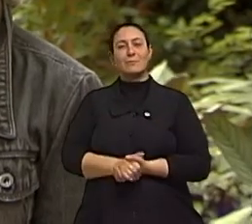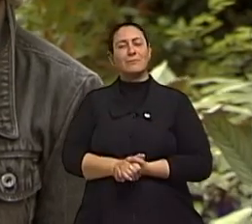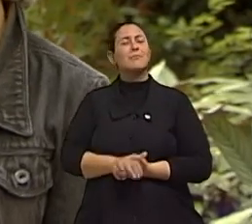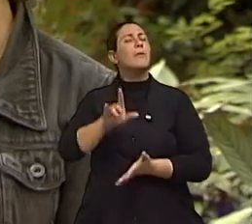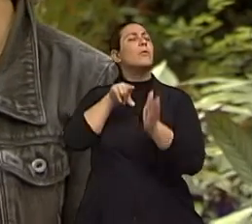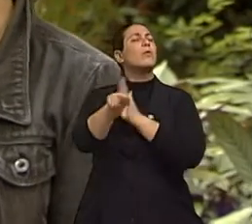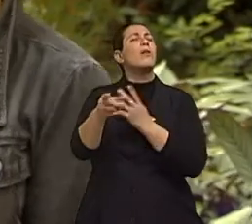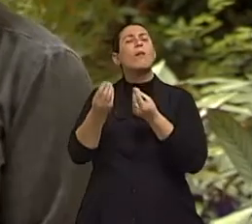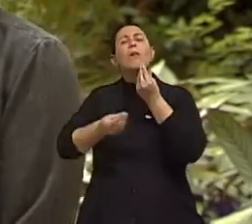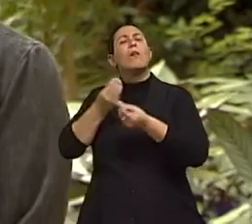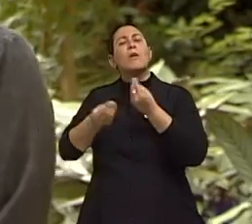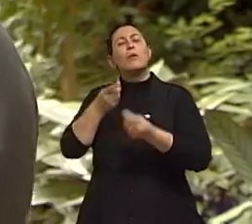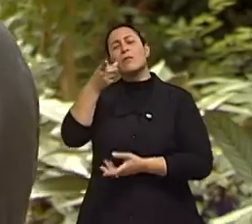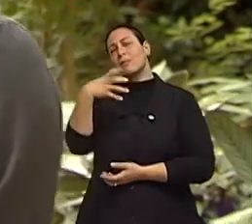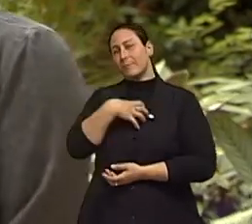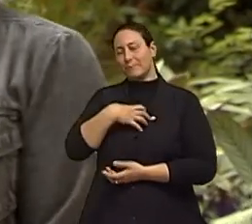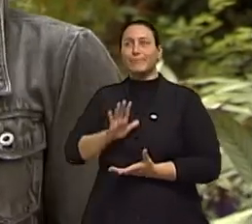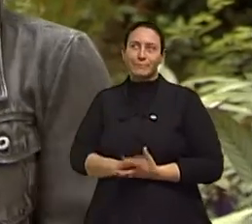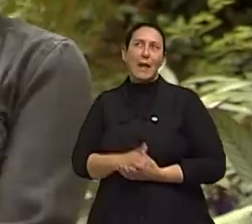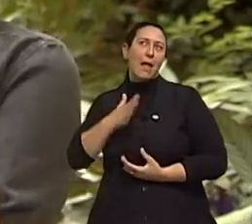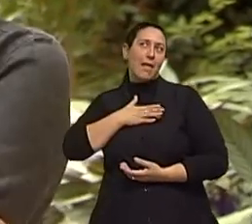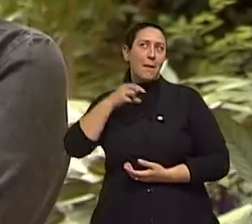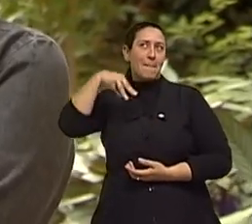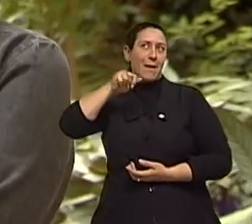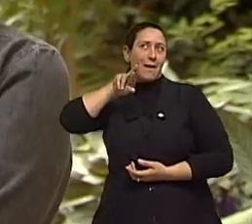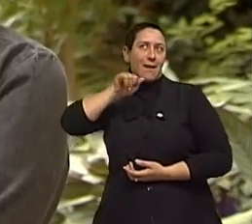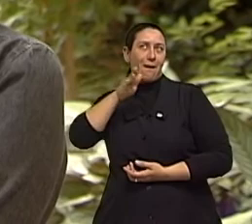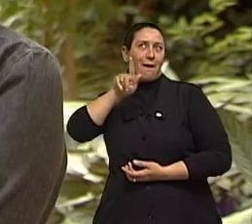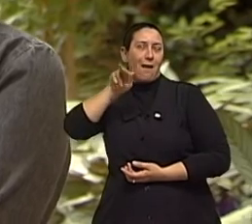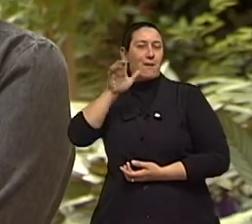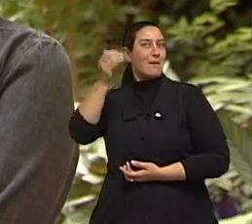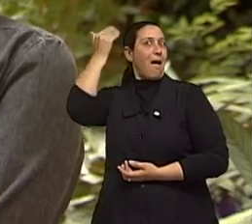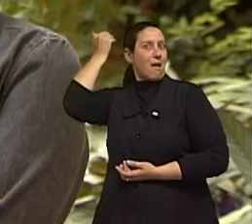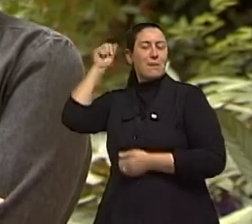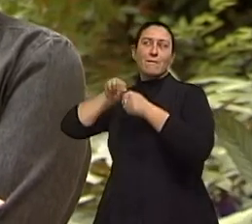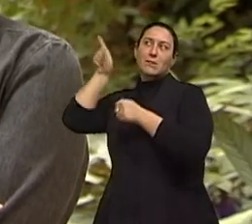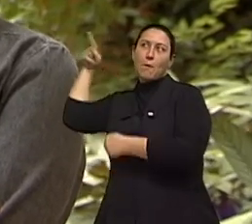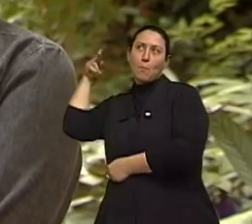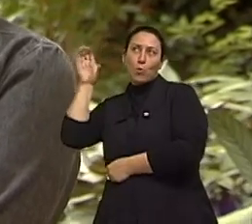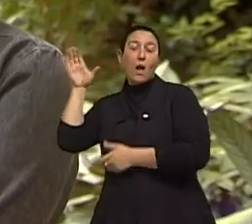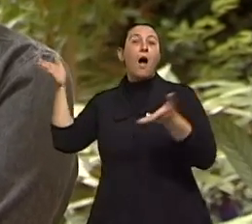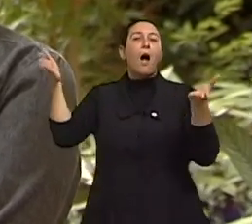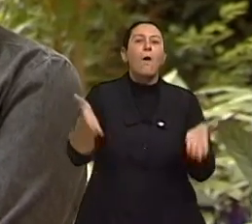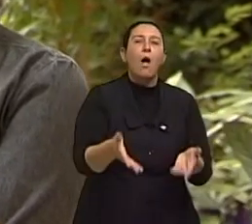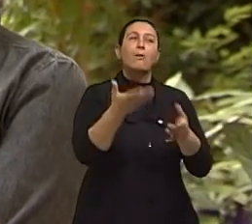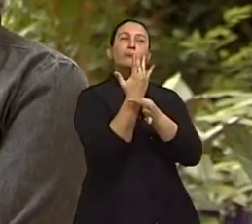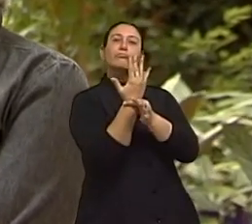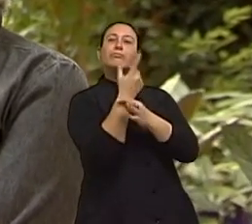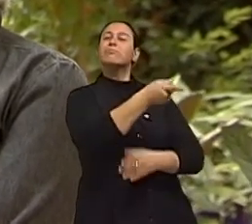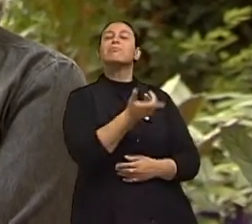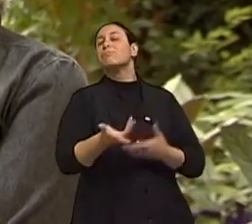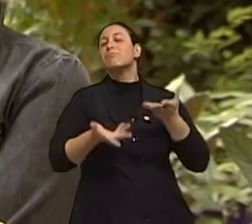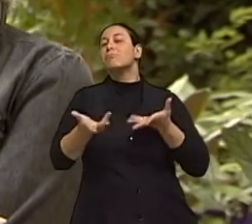Como você se vê a Maria da Graça, que fez Psicologia na PUC, e a Maria da Graça, que hoje faz licenciatura em Psicologia na URGS, hoje?